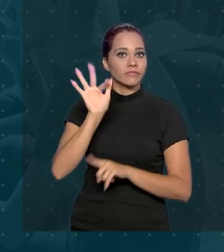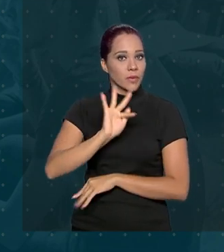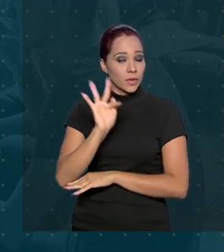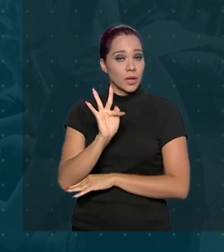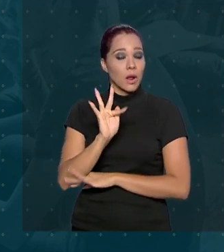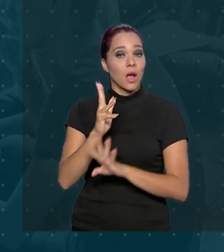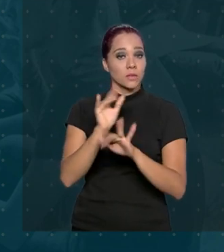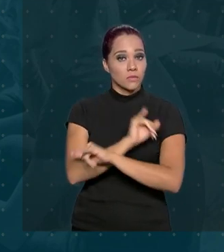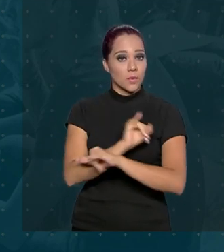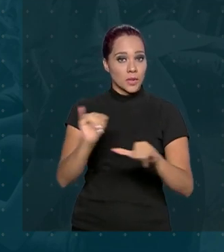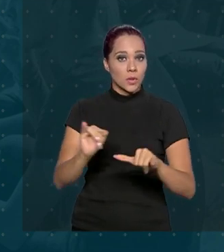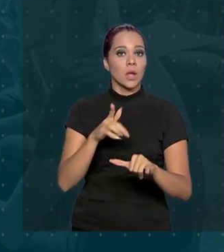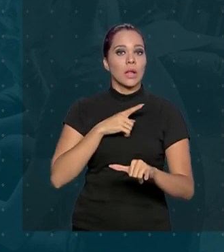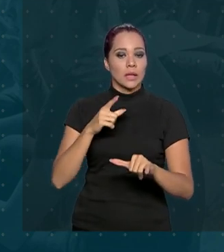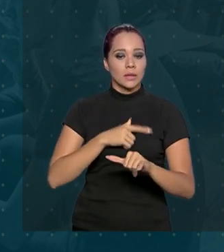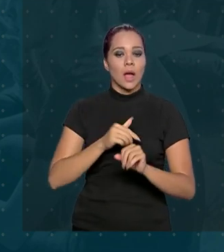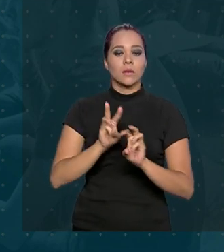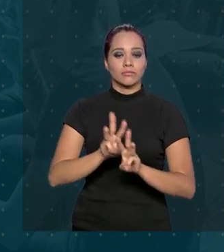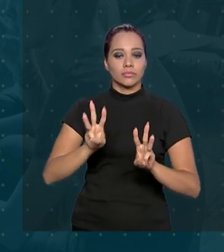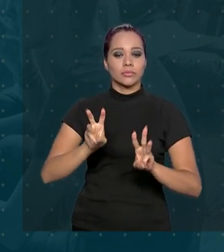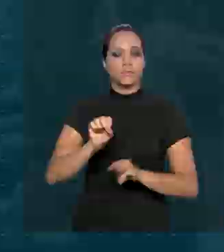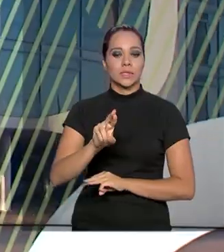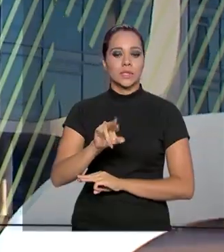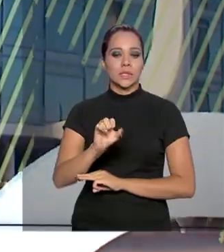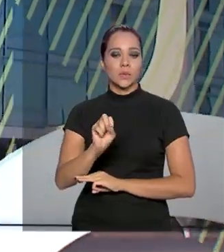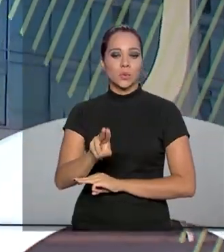As informações estão no portal do SISU.